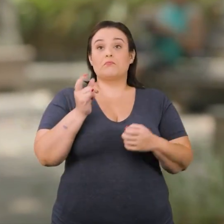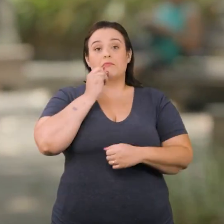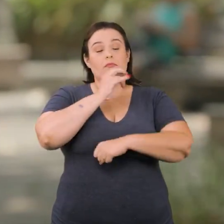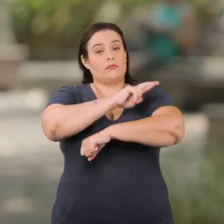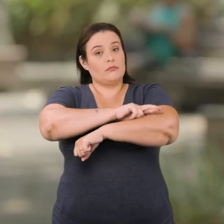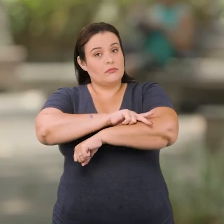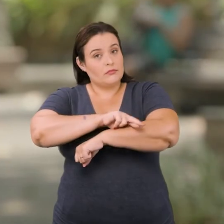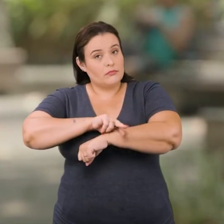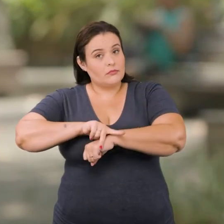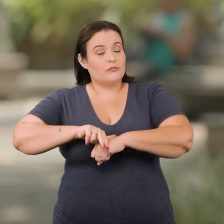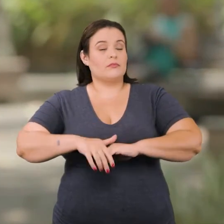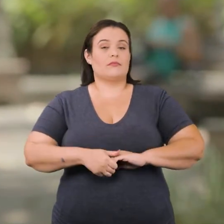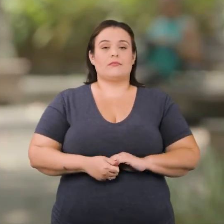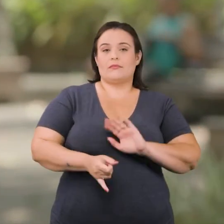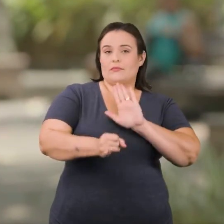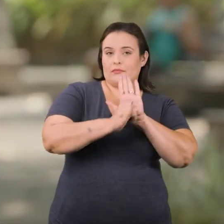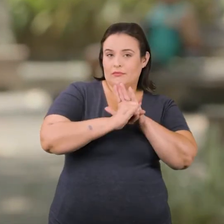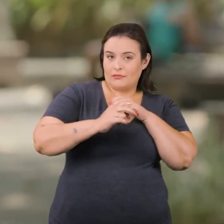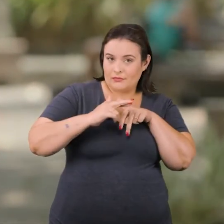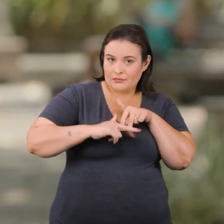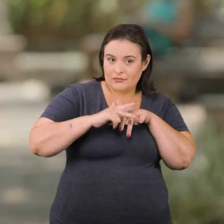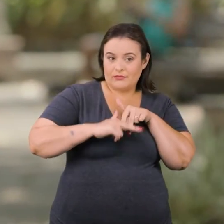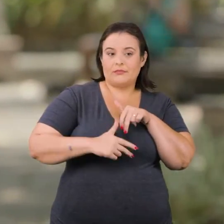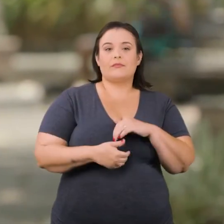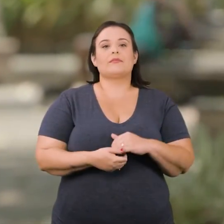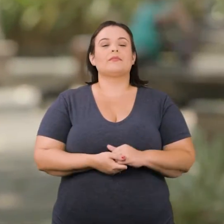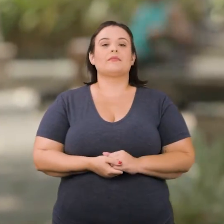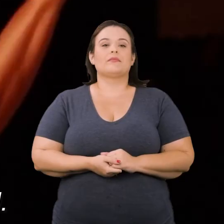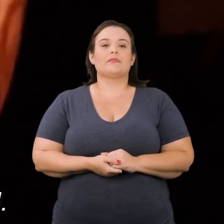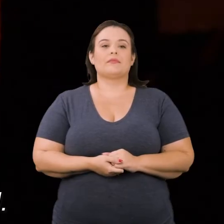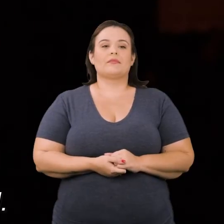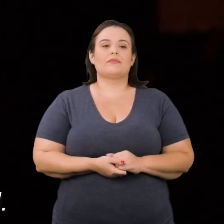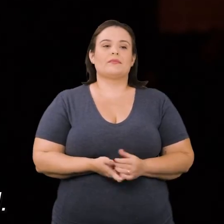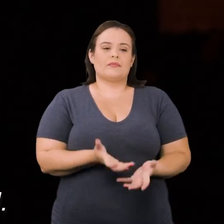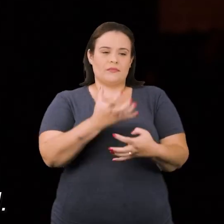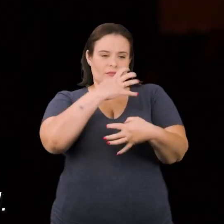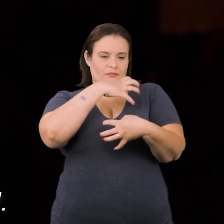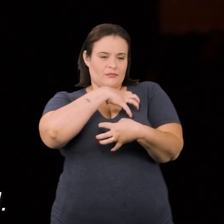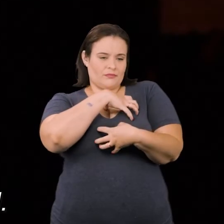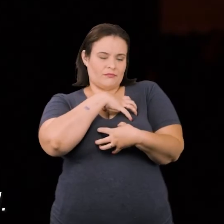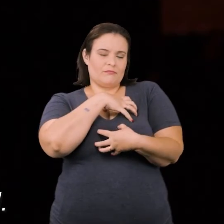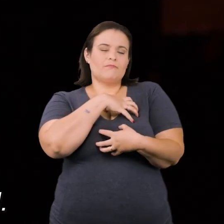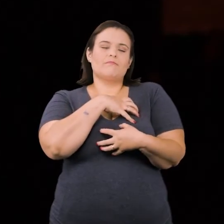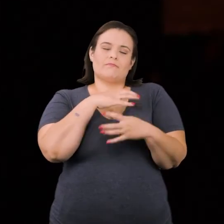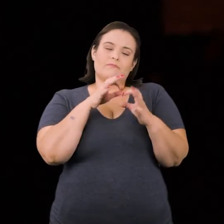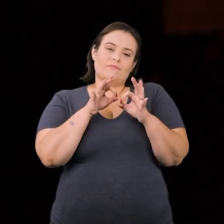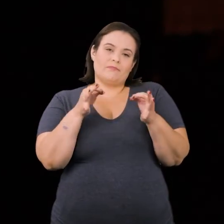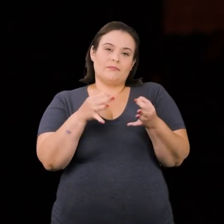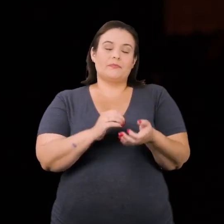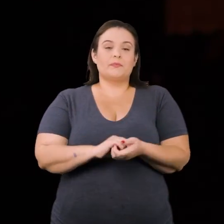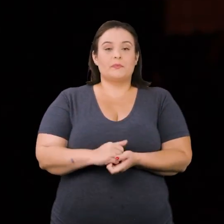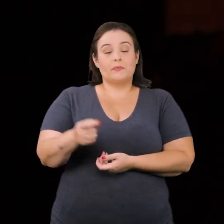questões raciais, questões de identidade de gênero, que são tocadas de uma forma muito sensível. De